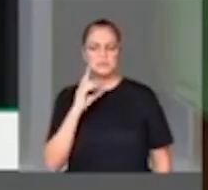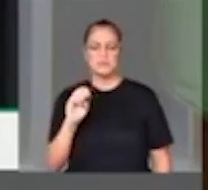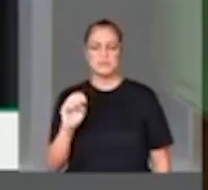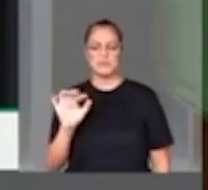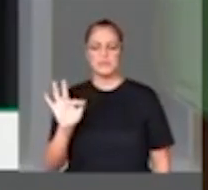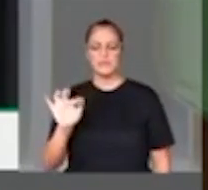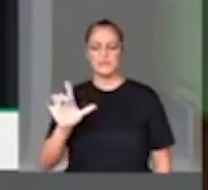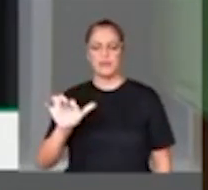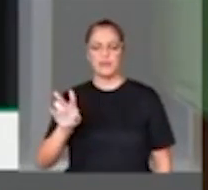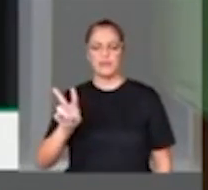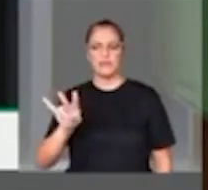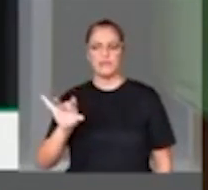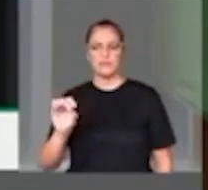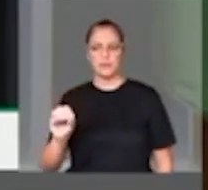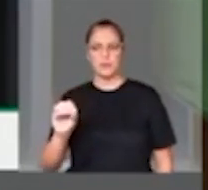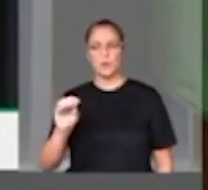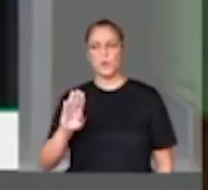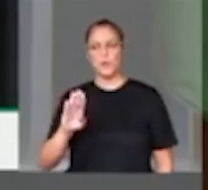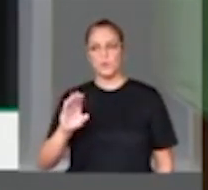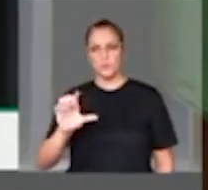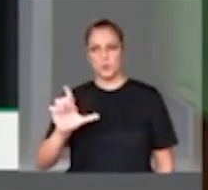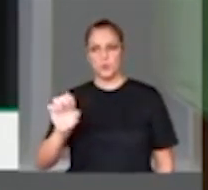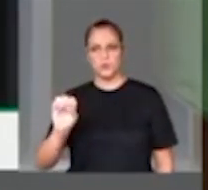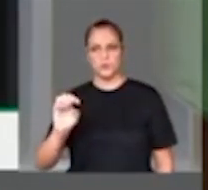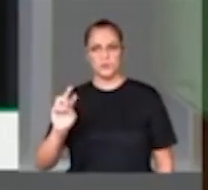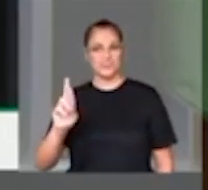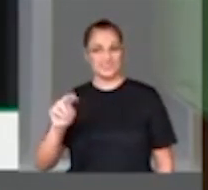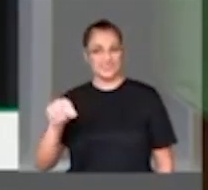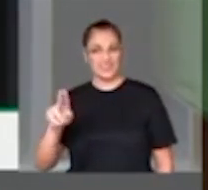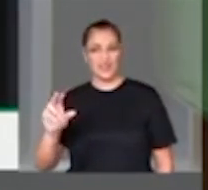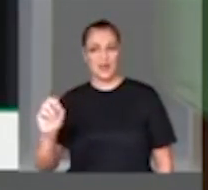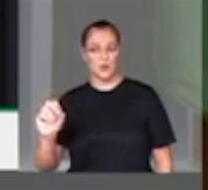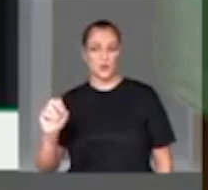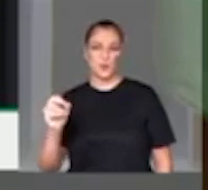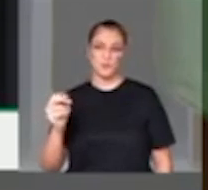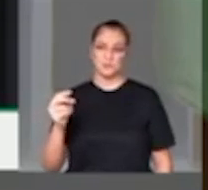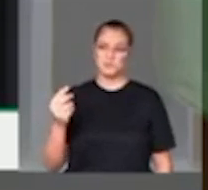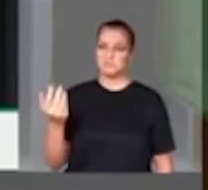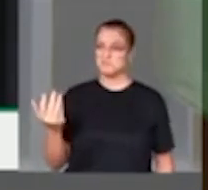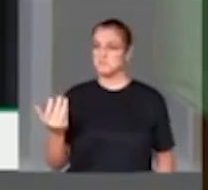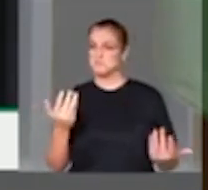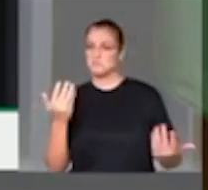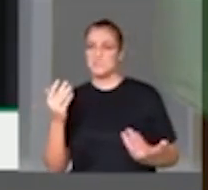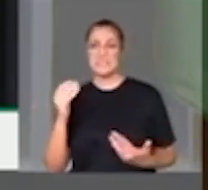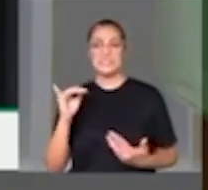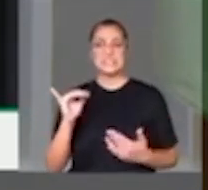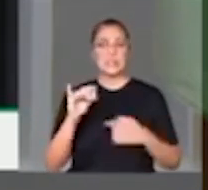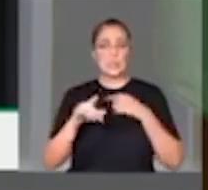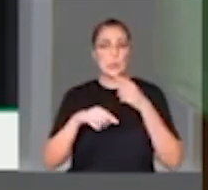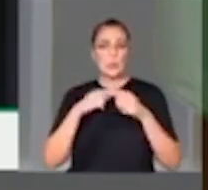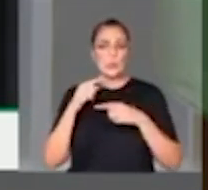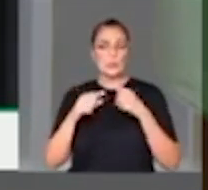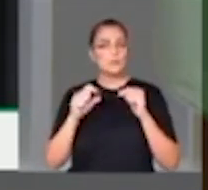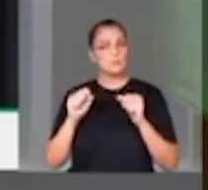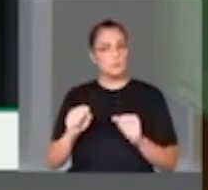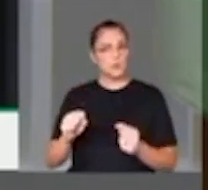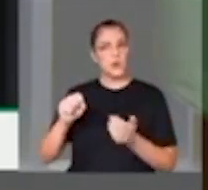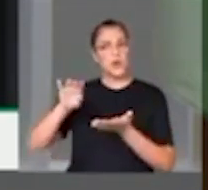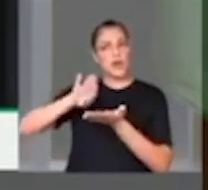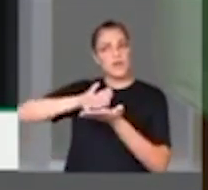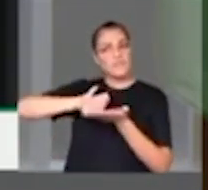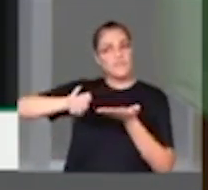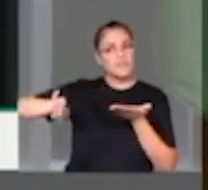será que não era o caso também de afastamento? Para que a apuração possa se concluir da melhor maneira possível?